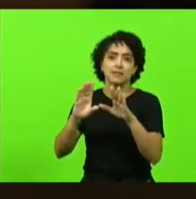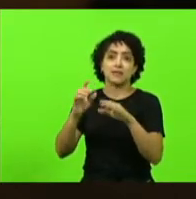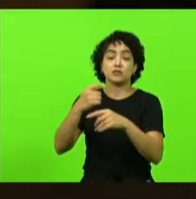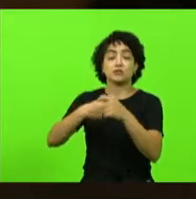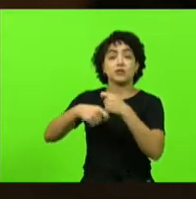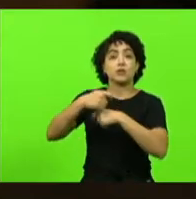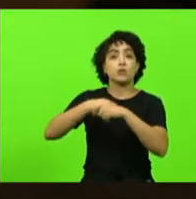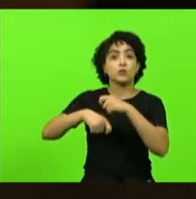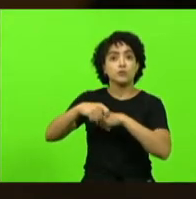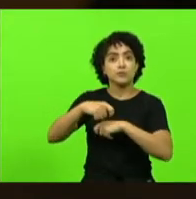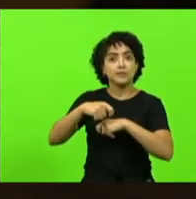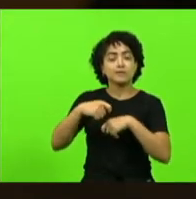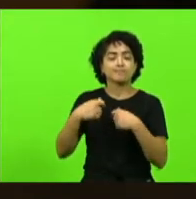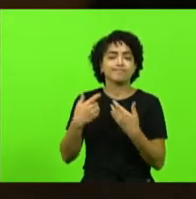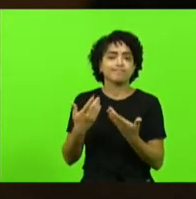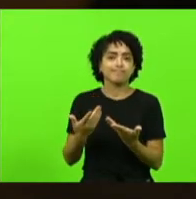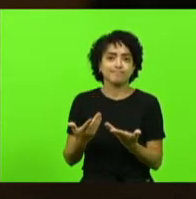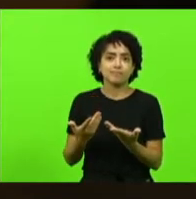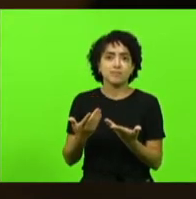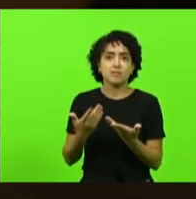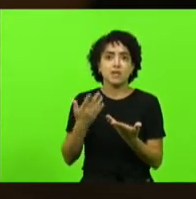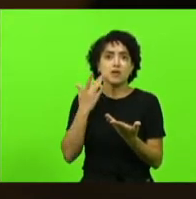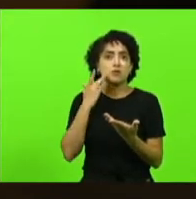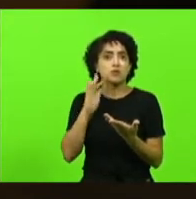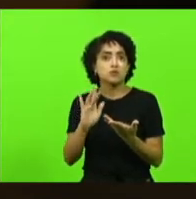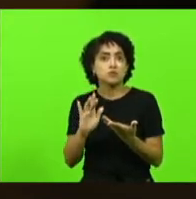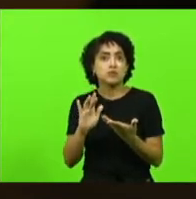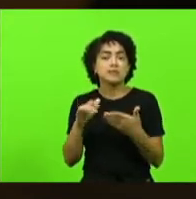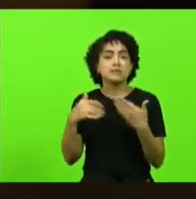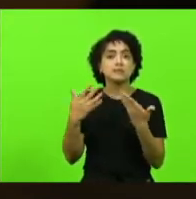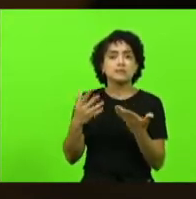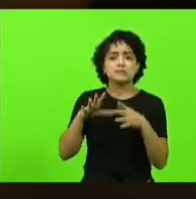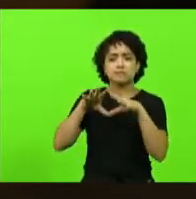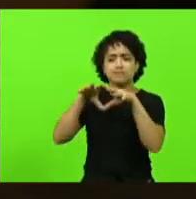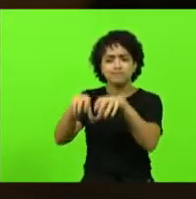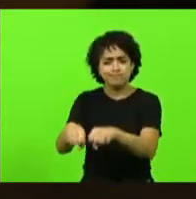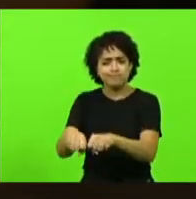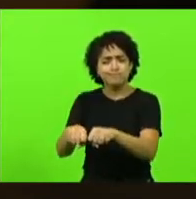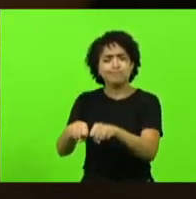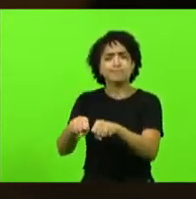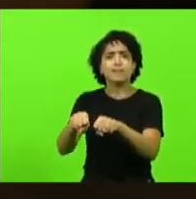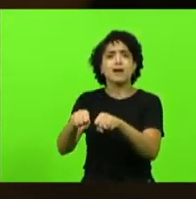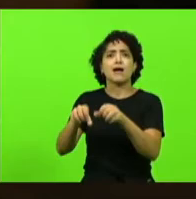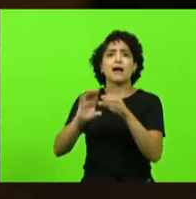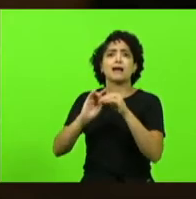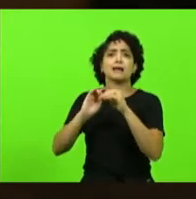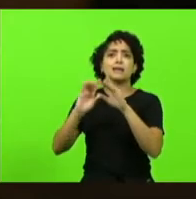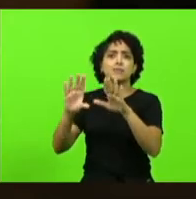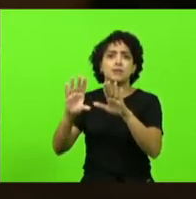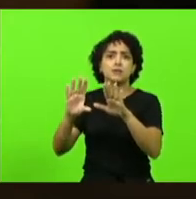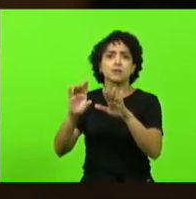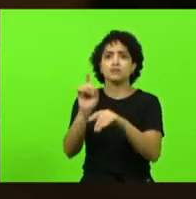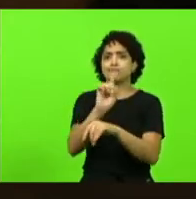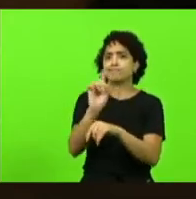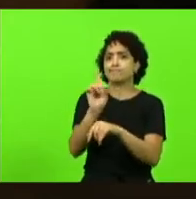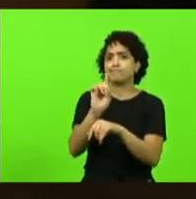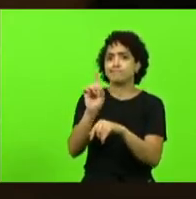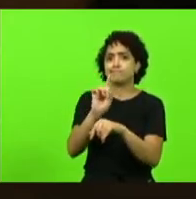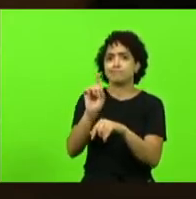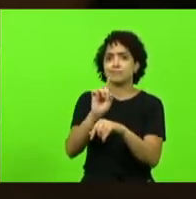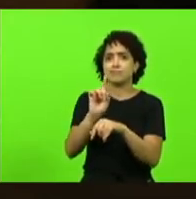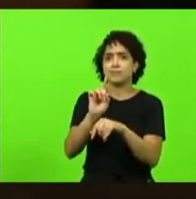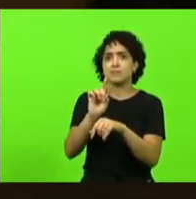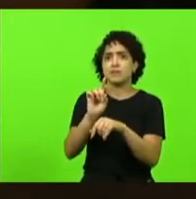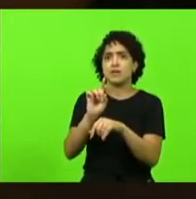simplesmente nem sei se faz sentido falar em caçar a liberdade econômica porque não se caça aquilo que nunca se